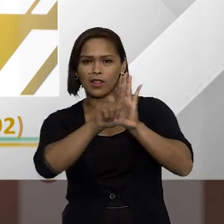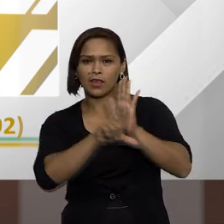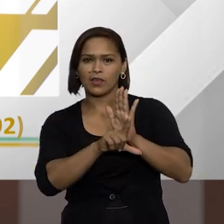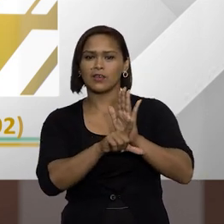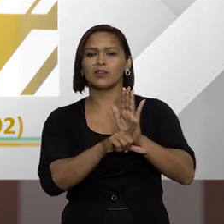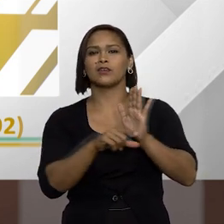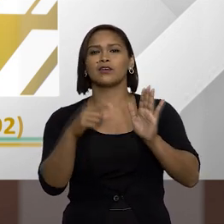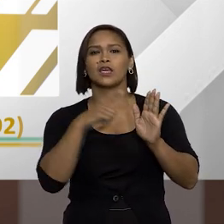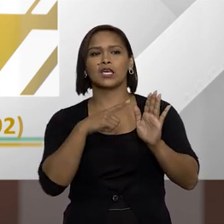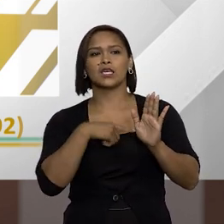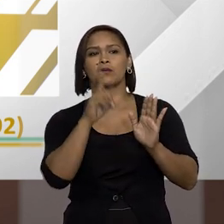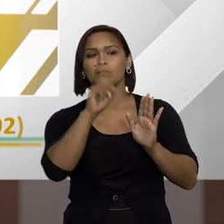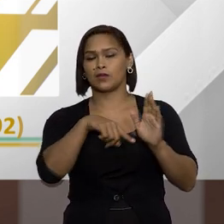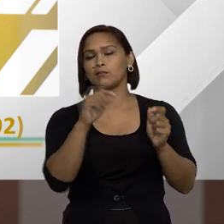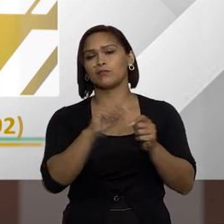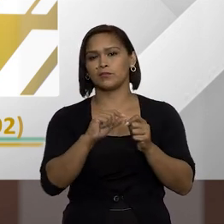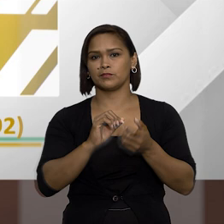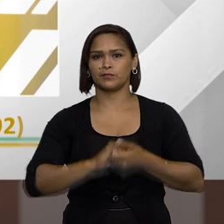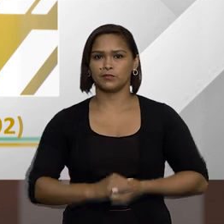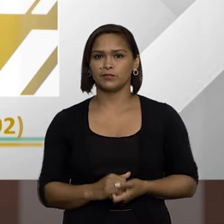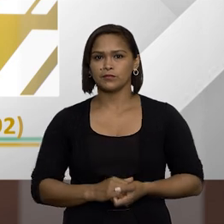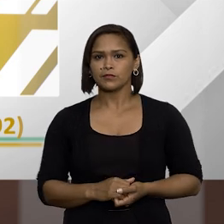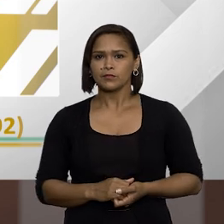previstos para que isso seja feito